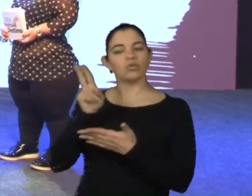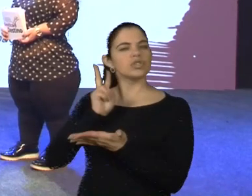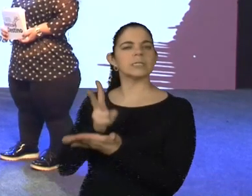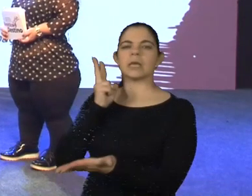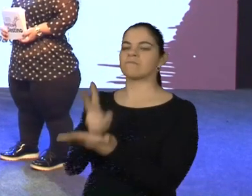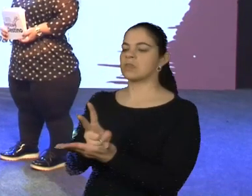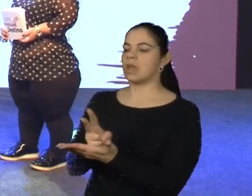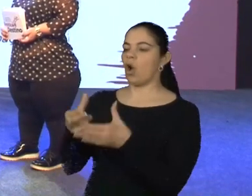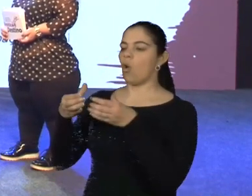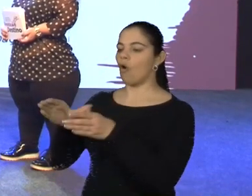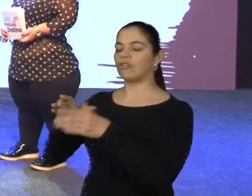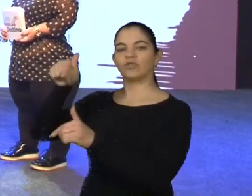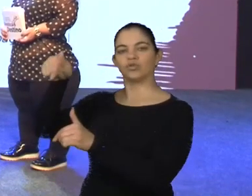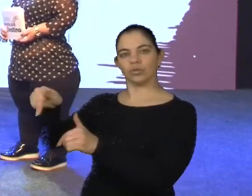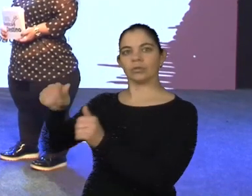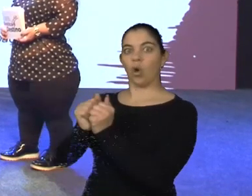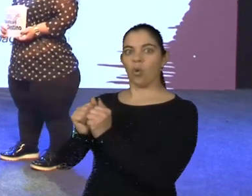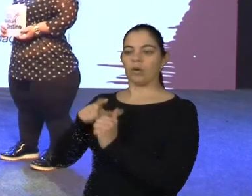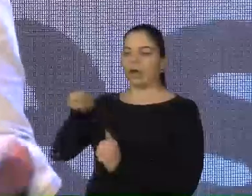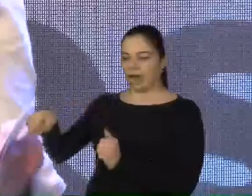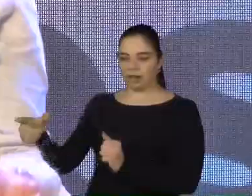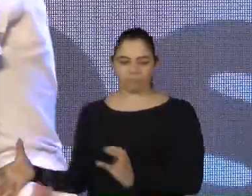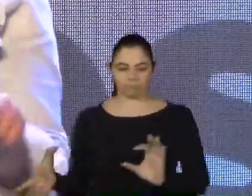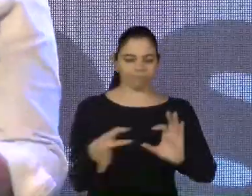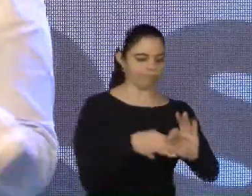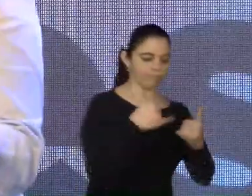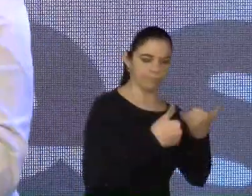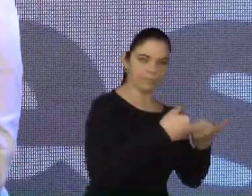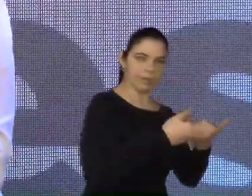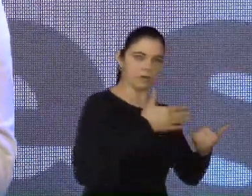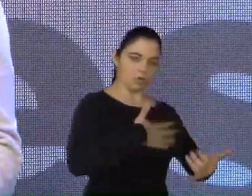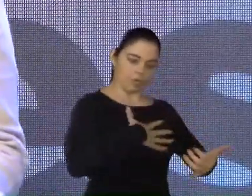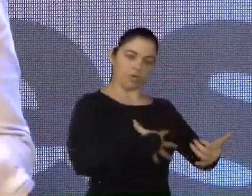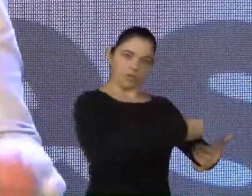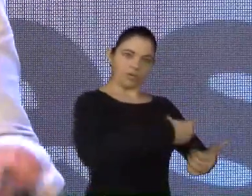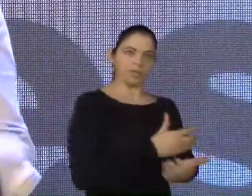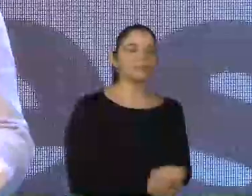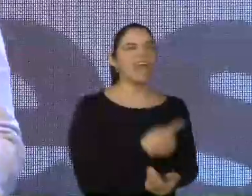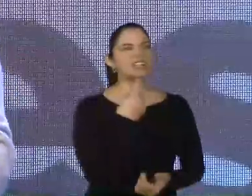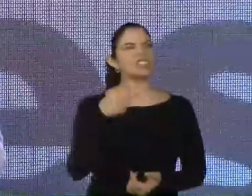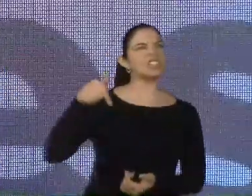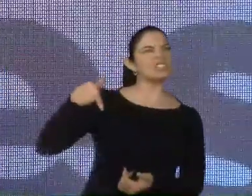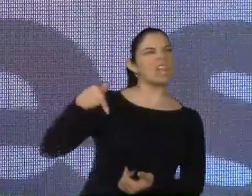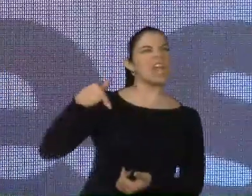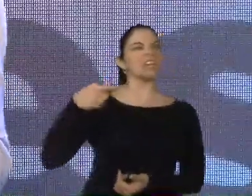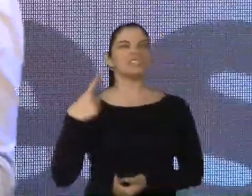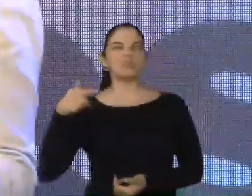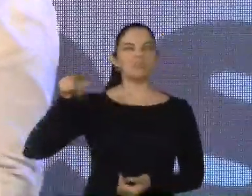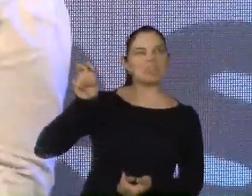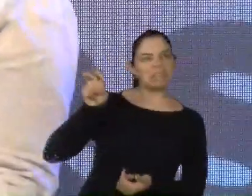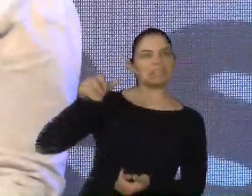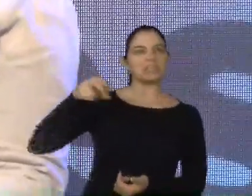convivência do Miguel com os meus filhos, que hoje tem 17, 15 e 12, faz dos meus filhos uma pessoa melhor